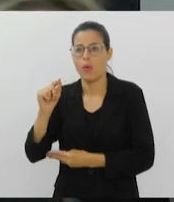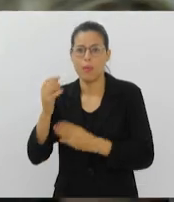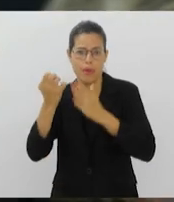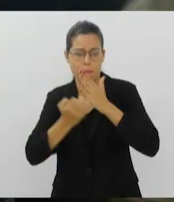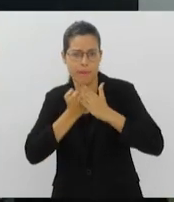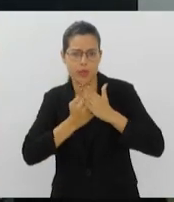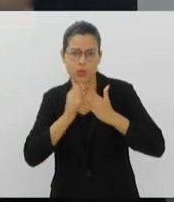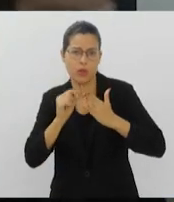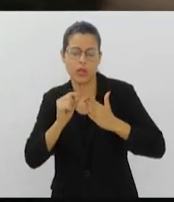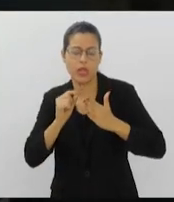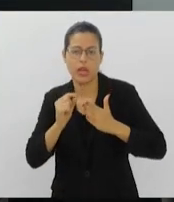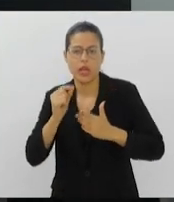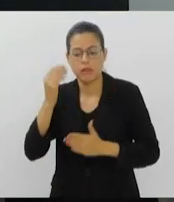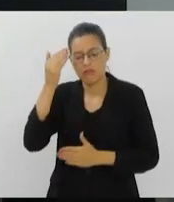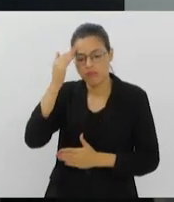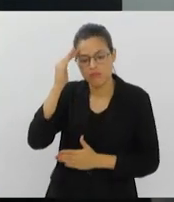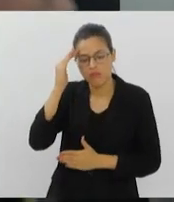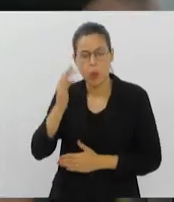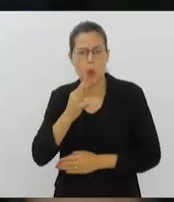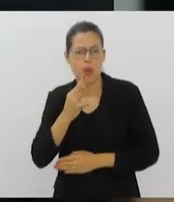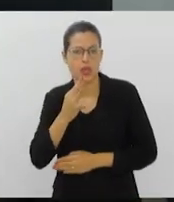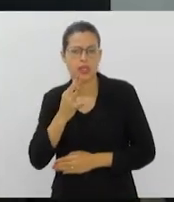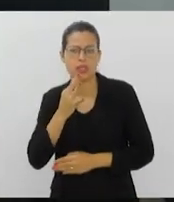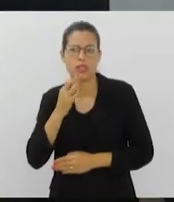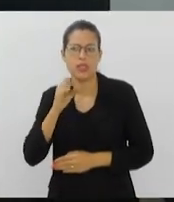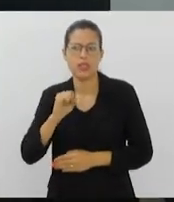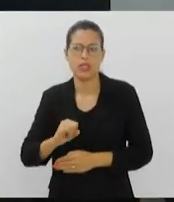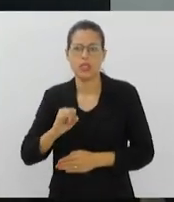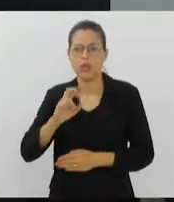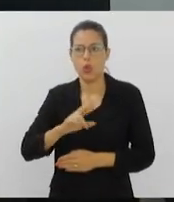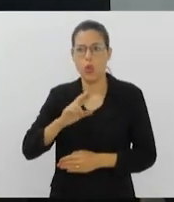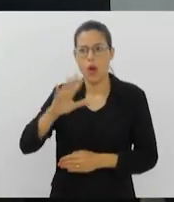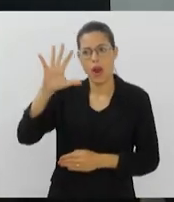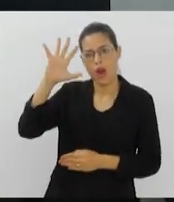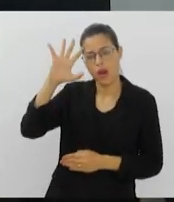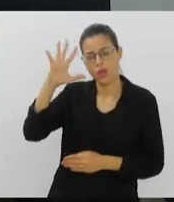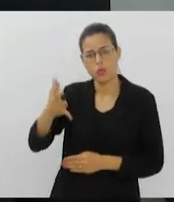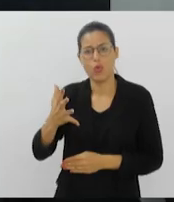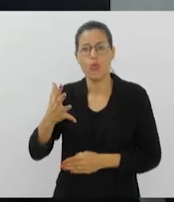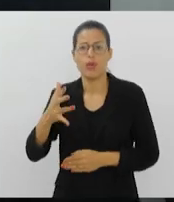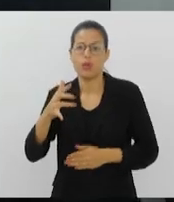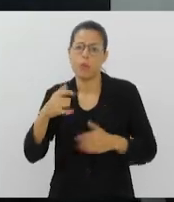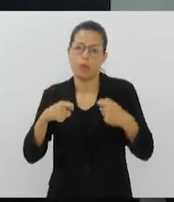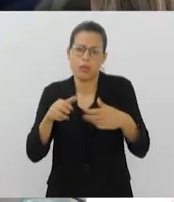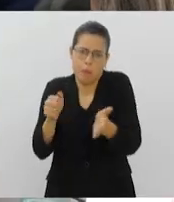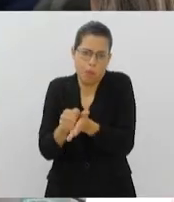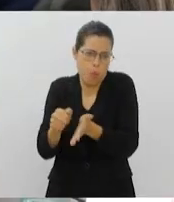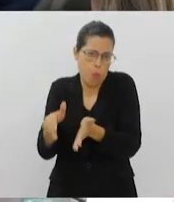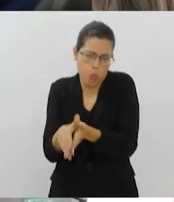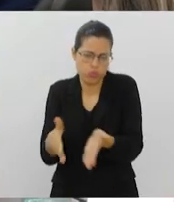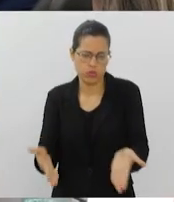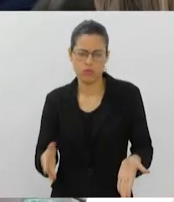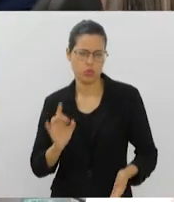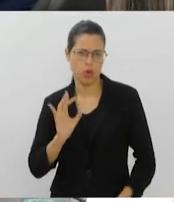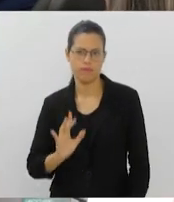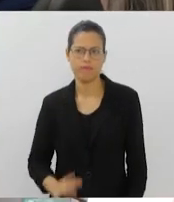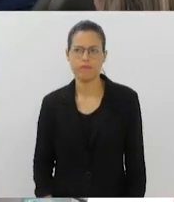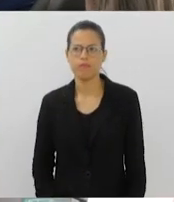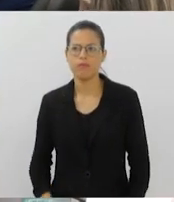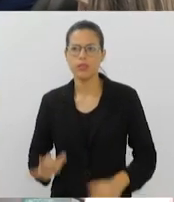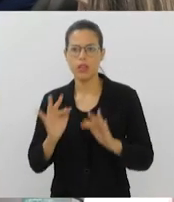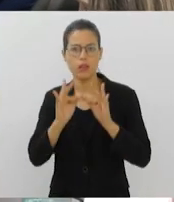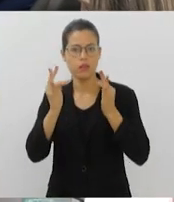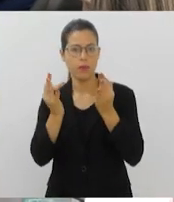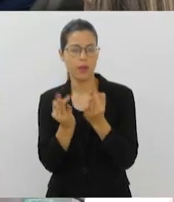caso não tenha sido resolvido pela operadora, é que seja aplicada uma multa a ela, caso comprove uma infração. Familiares de pessoas com